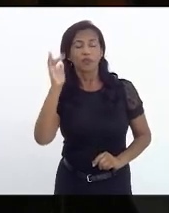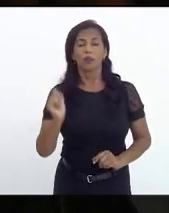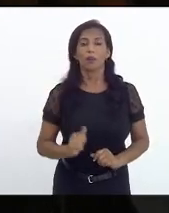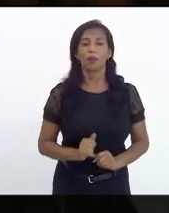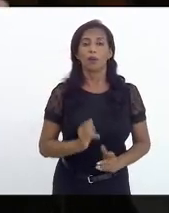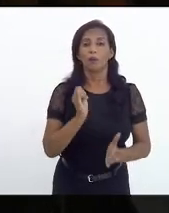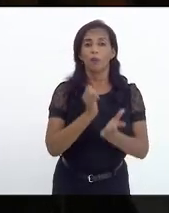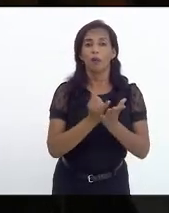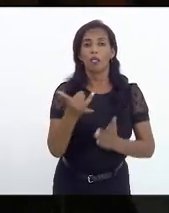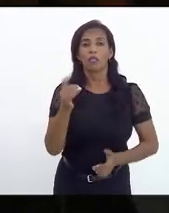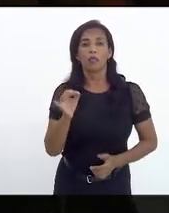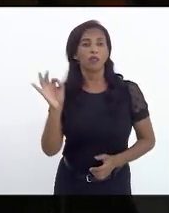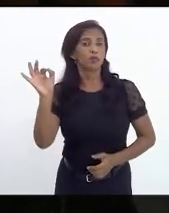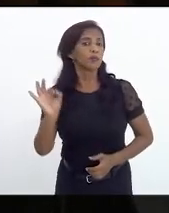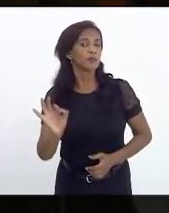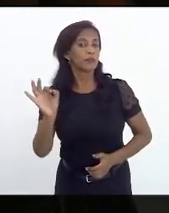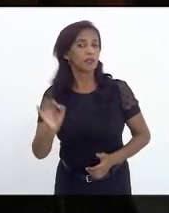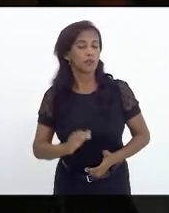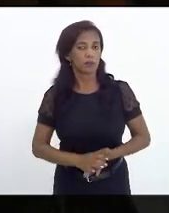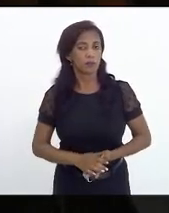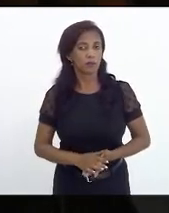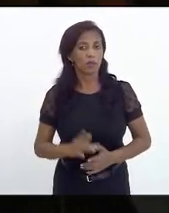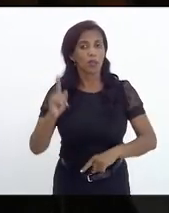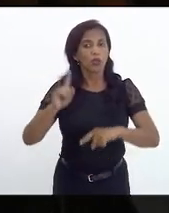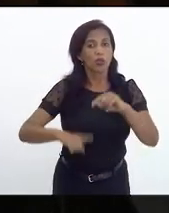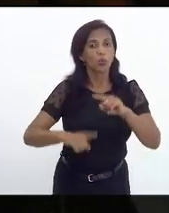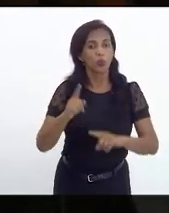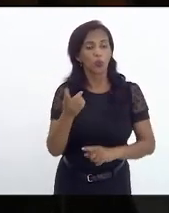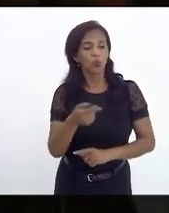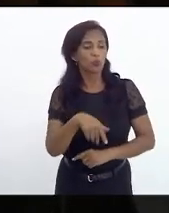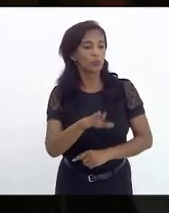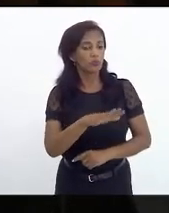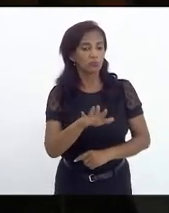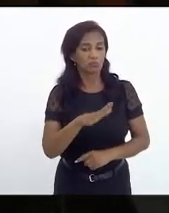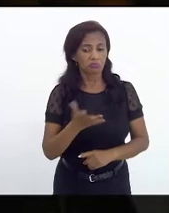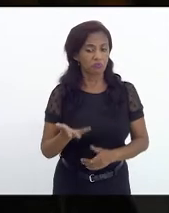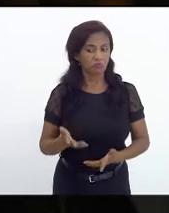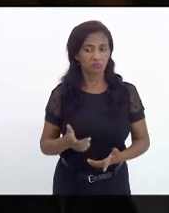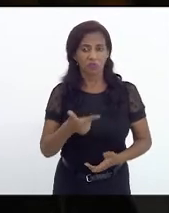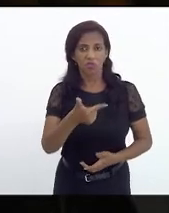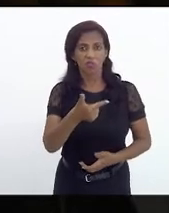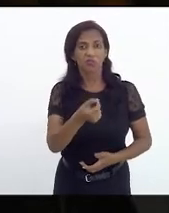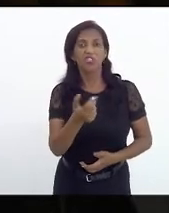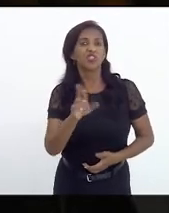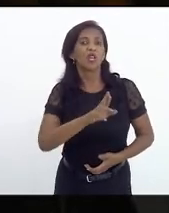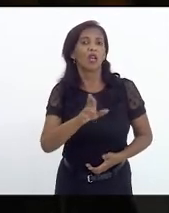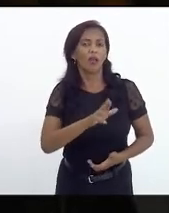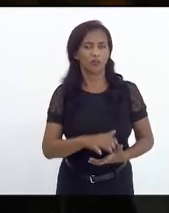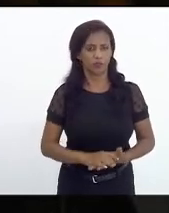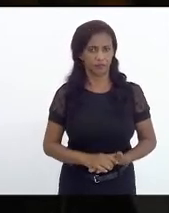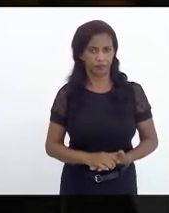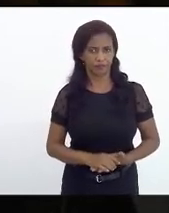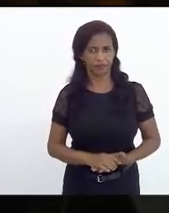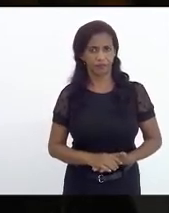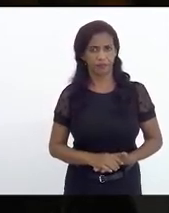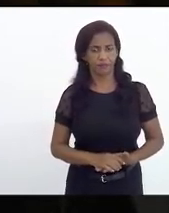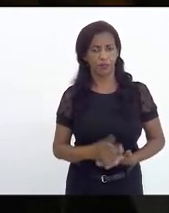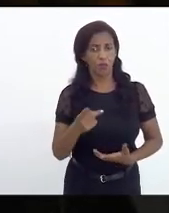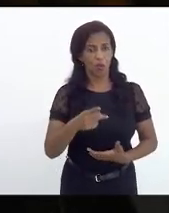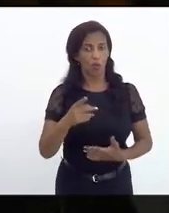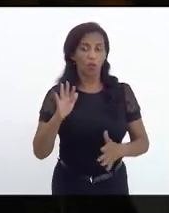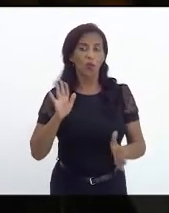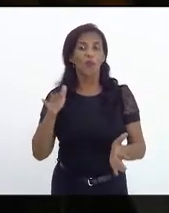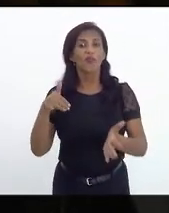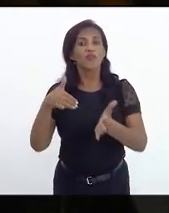alíquota de 10% e o produto custe R$ 20,00. O preço